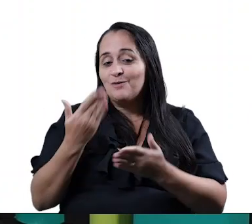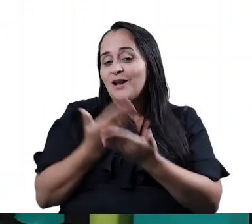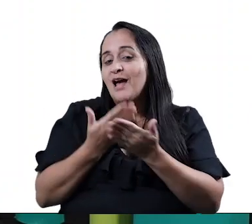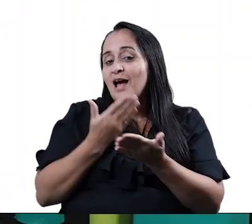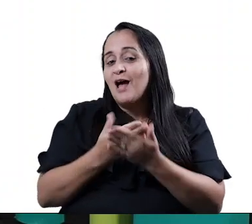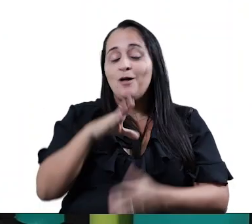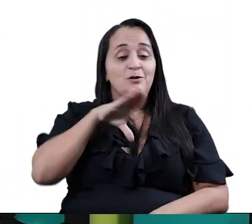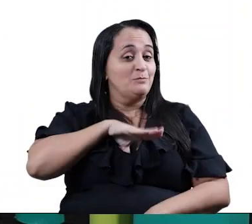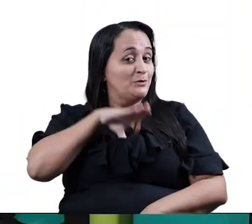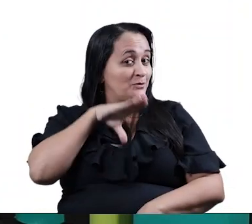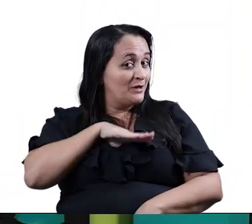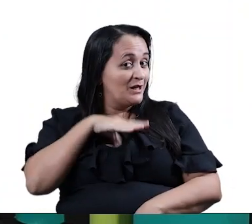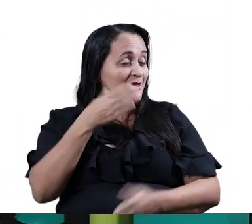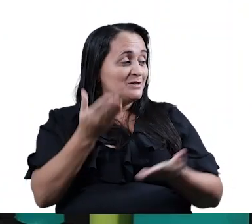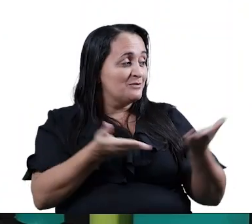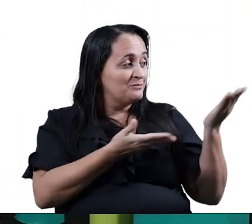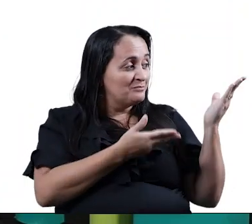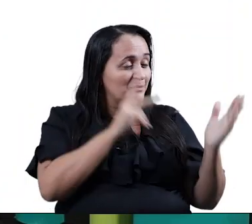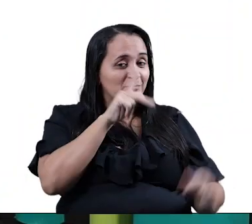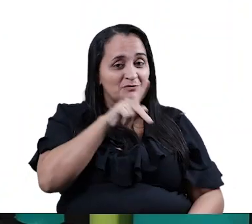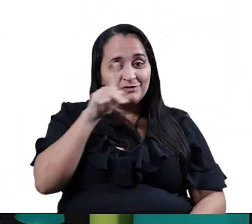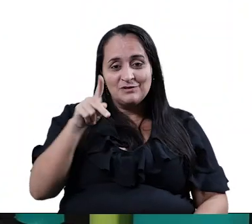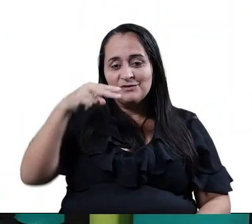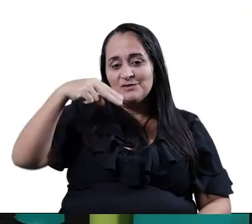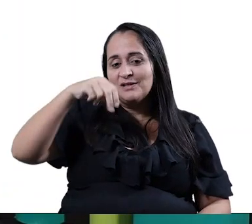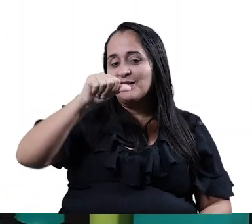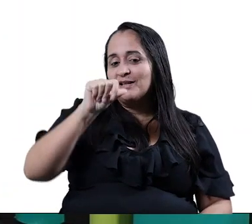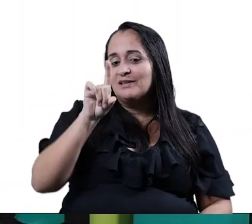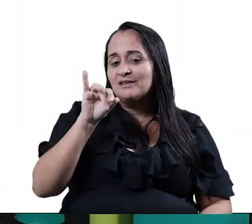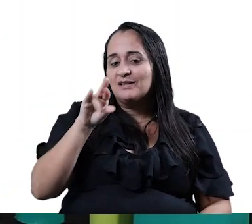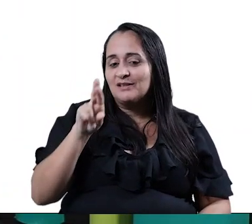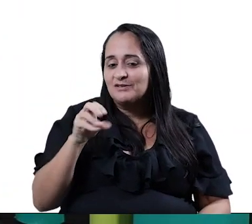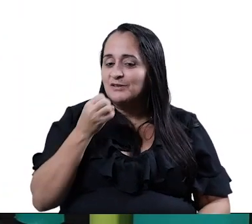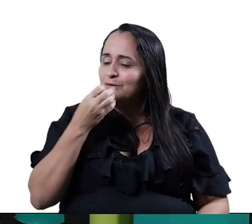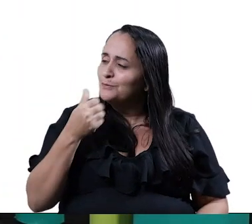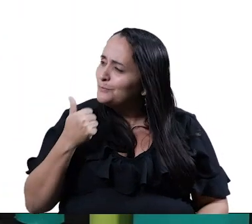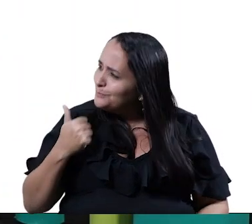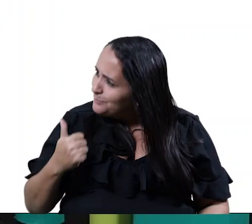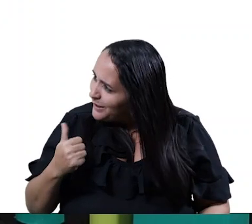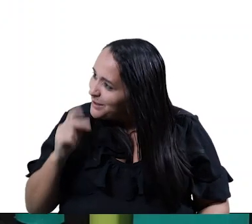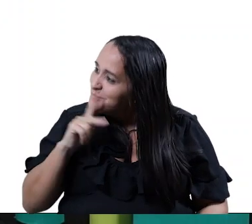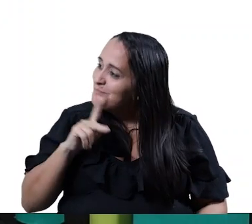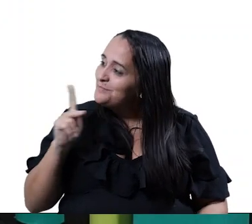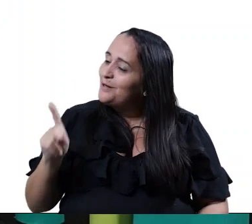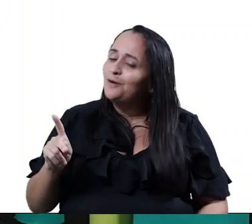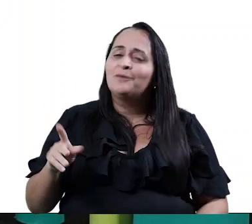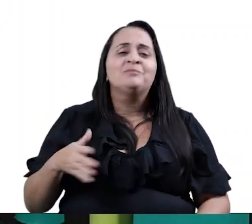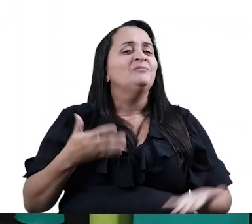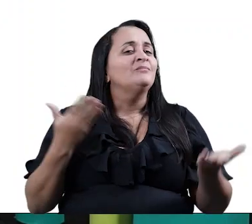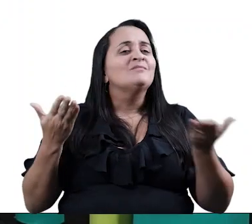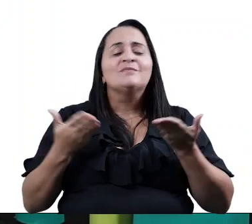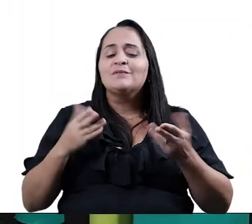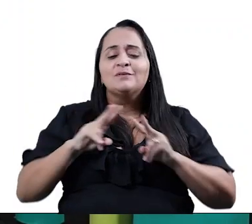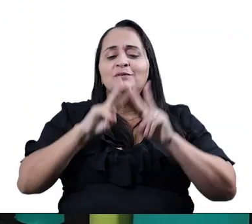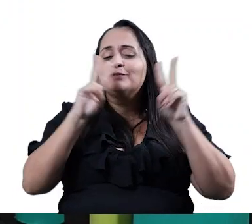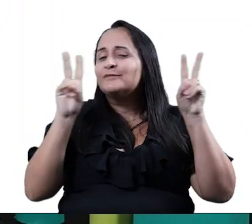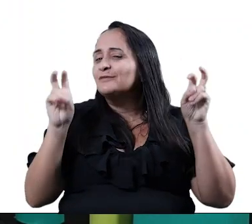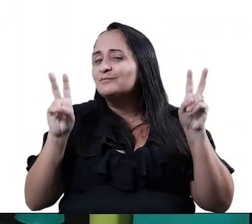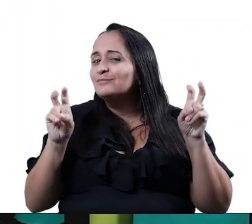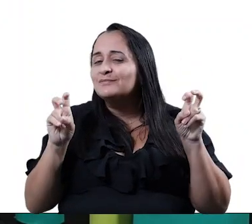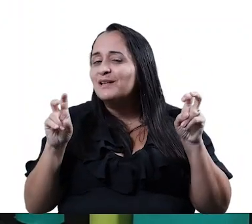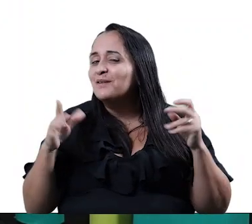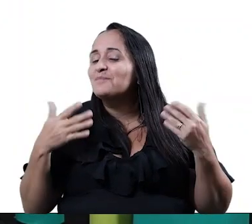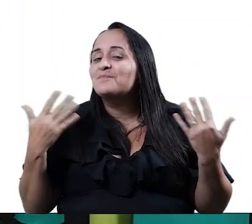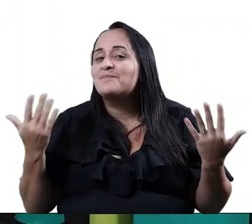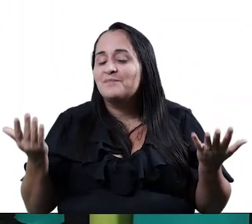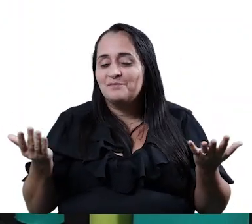de Língua Portuguesa com a professora Nadir. Tudo bem, Pró? Tudo bem! Pró, o que a gente preparou para essa